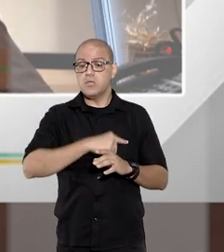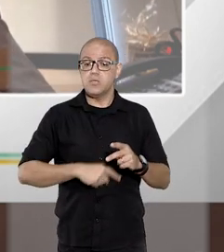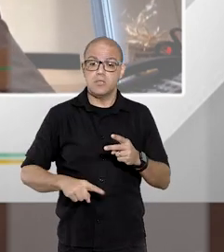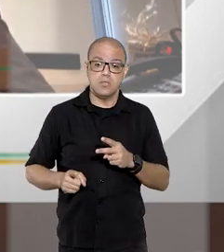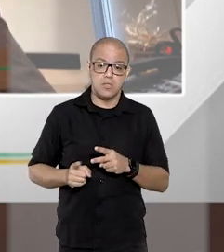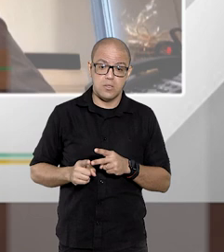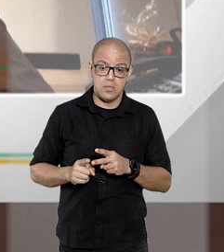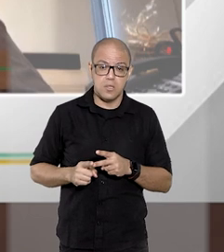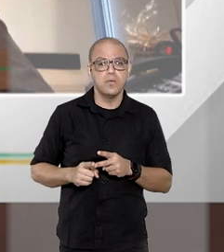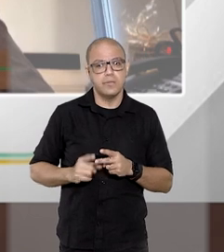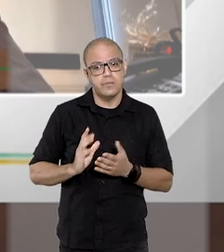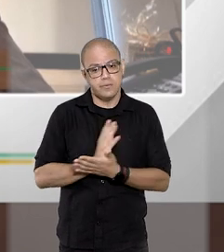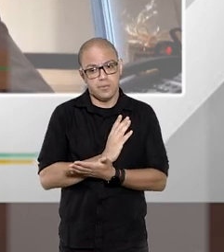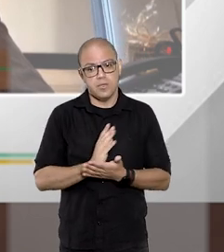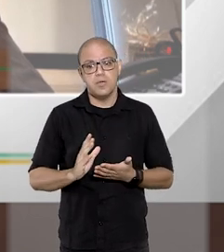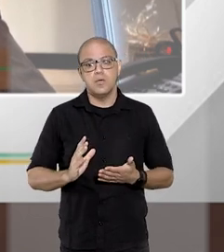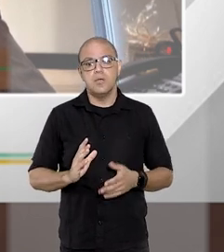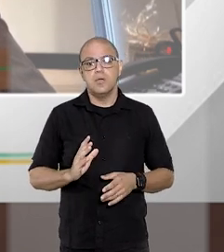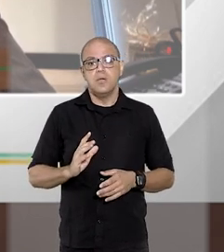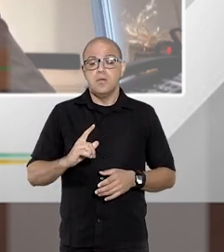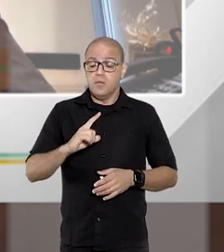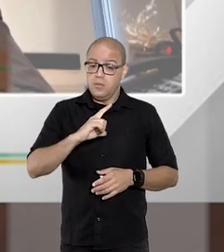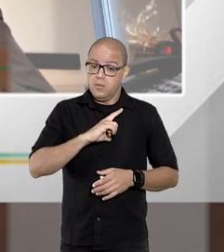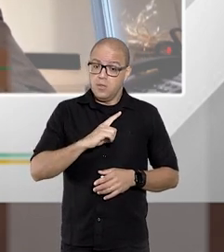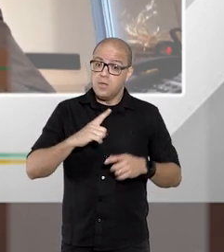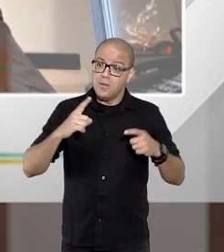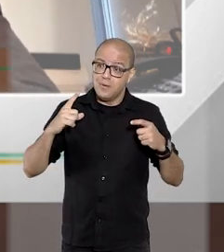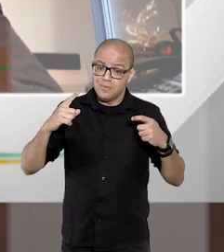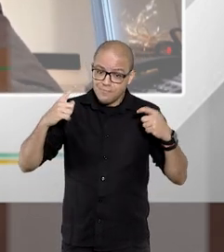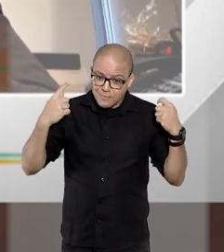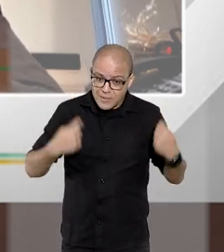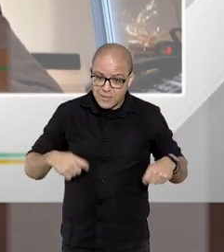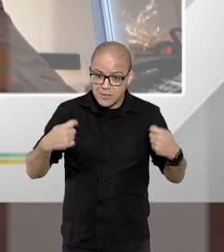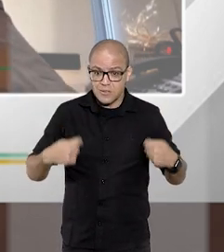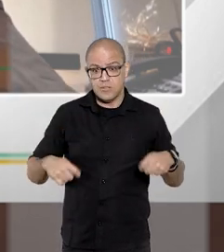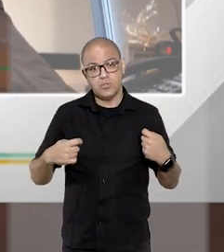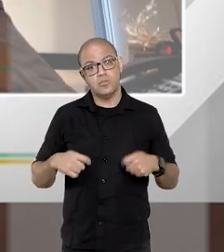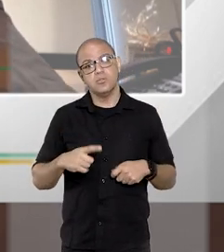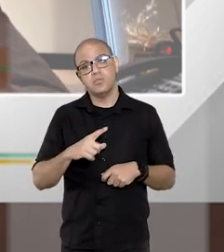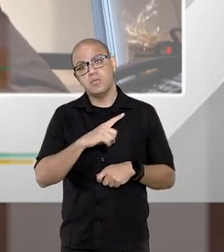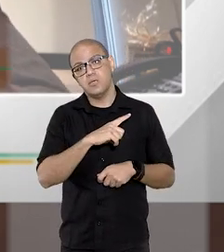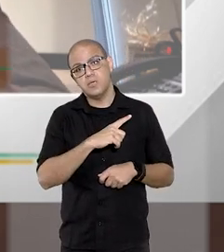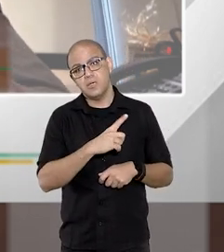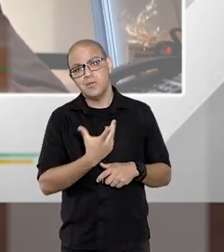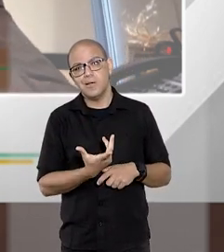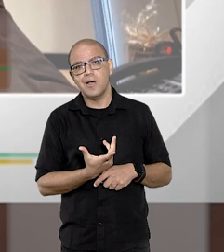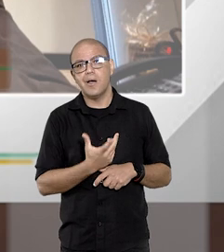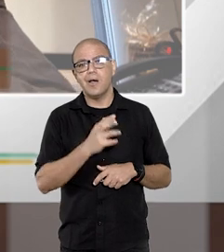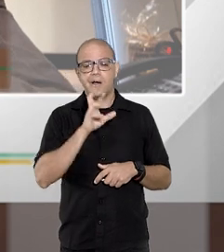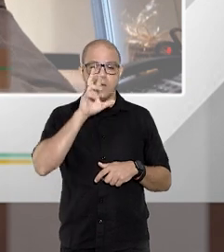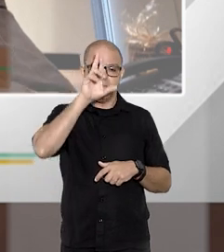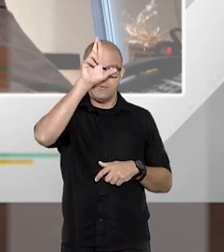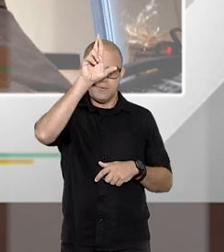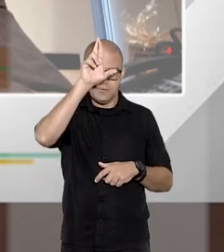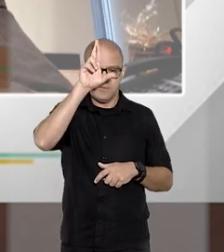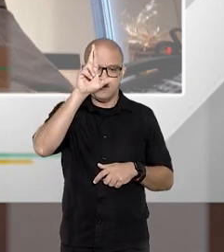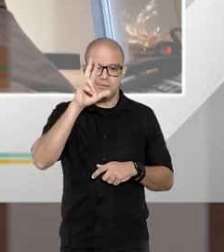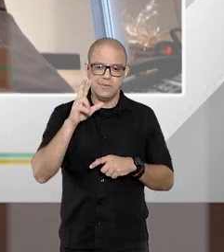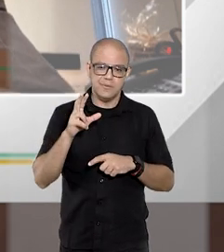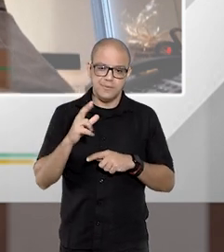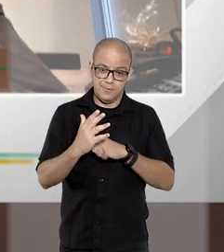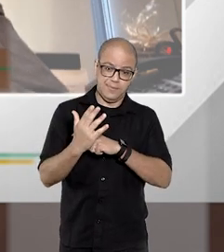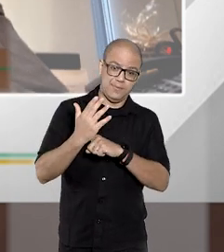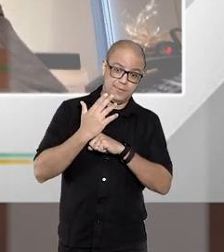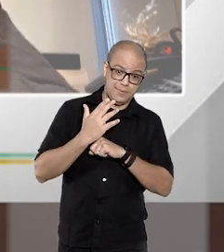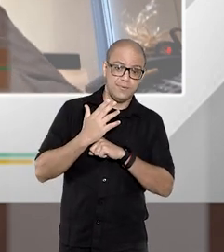segundo de causas que de regra eu tenho e preciso ter representação